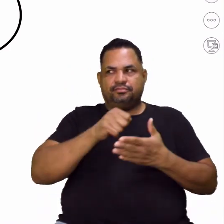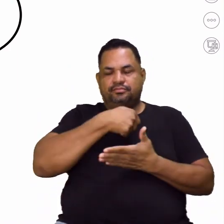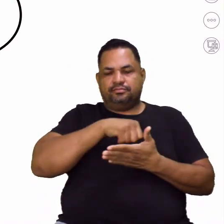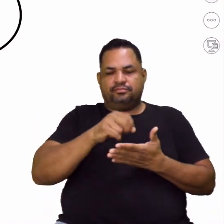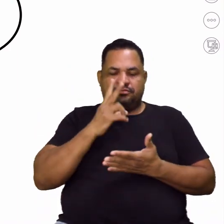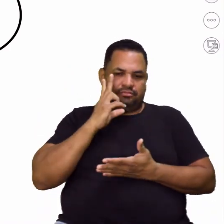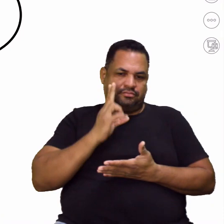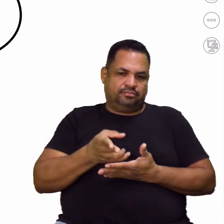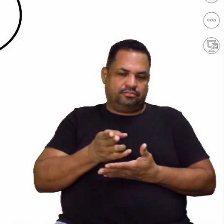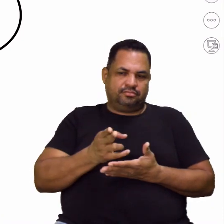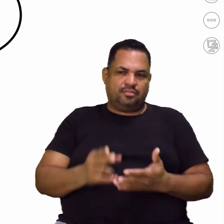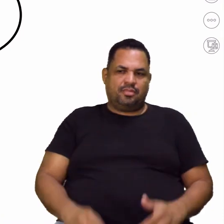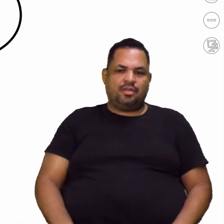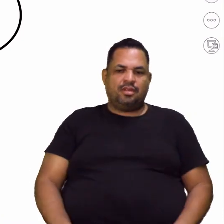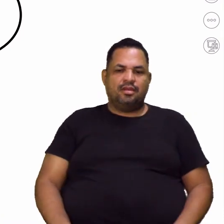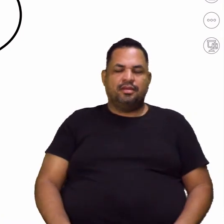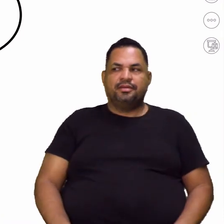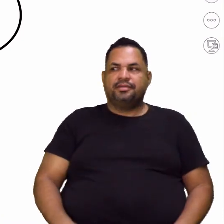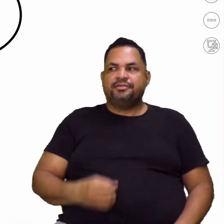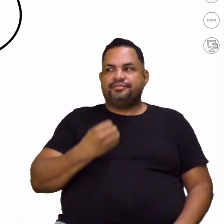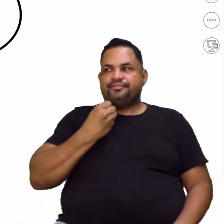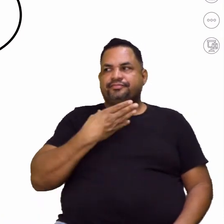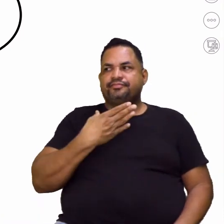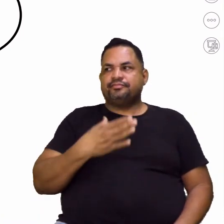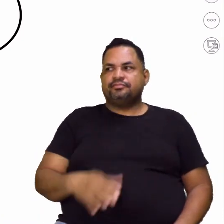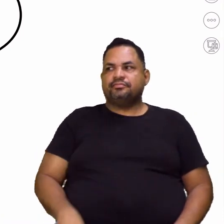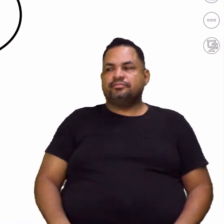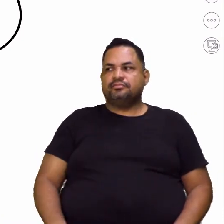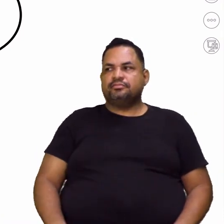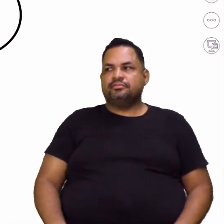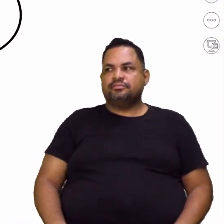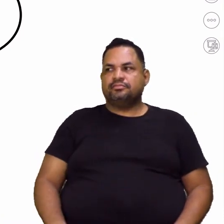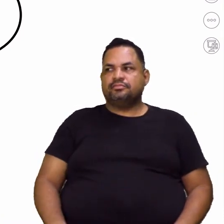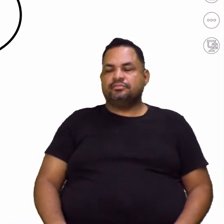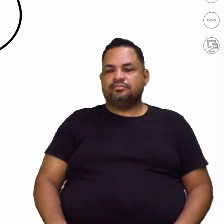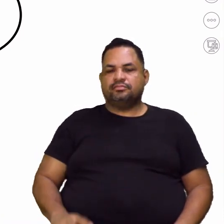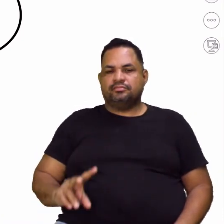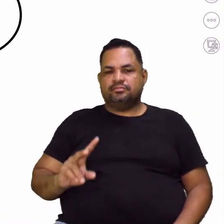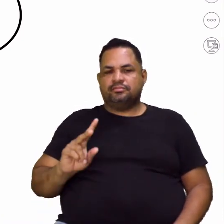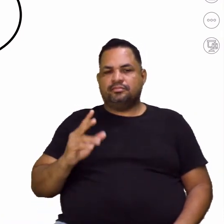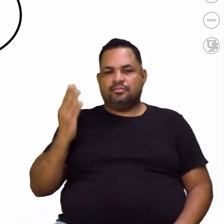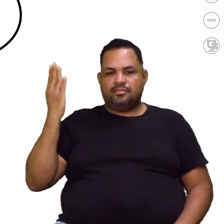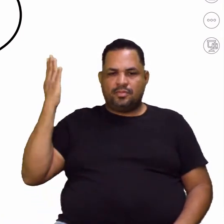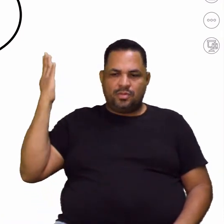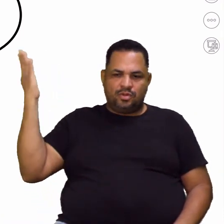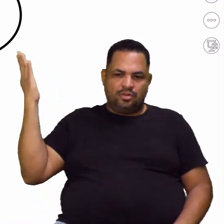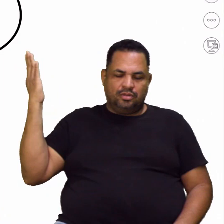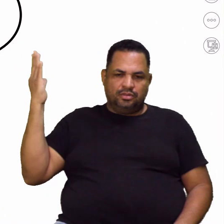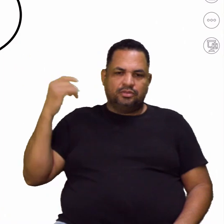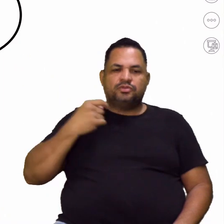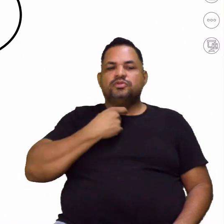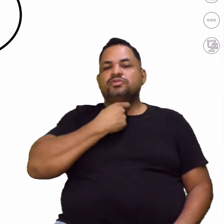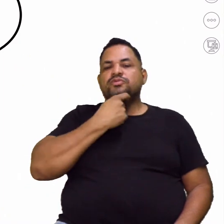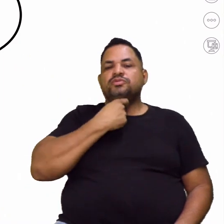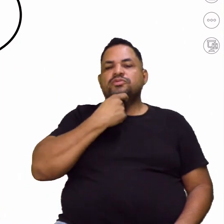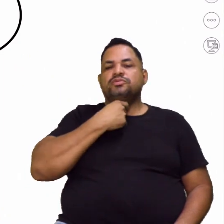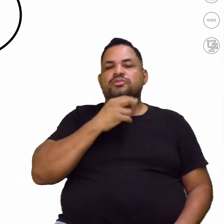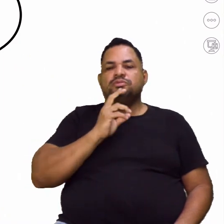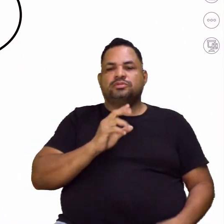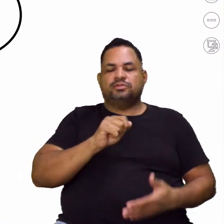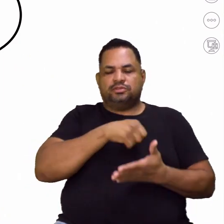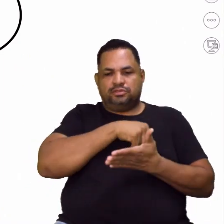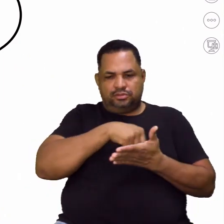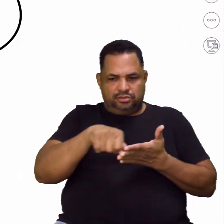não foi a mesma? Tá bom? Então, isso daqui fala pra homógrafos heterofônicos, tá?